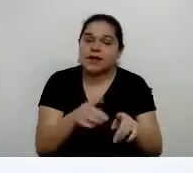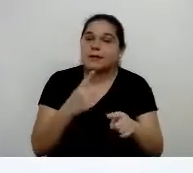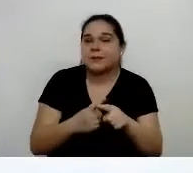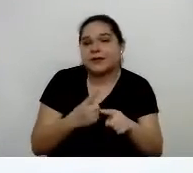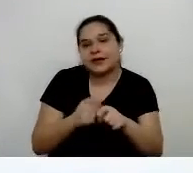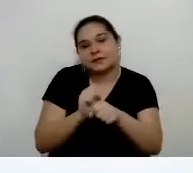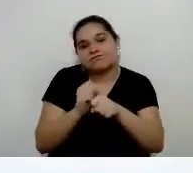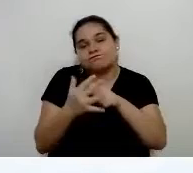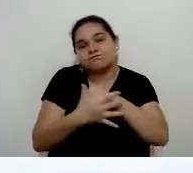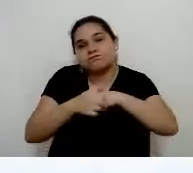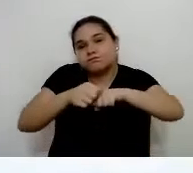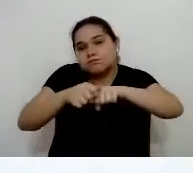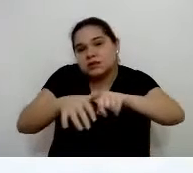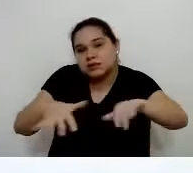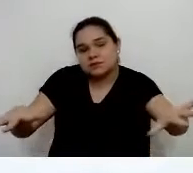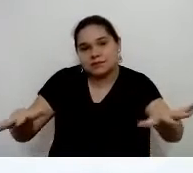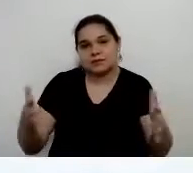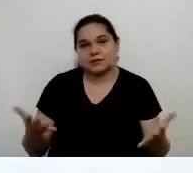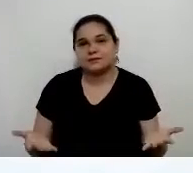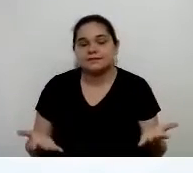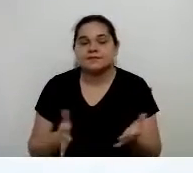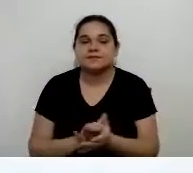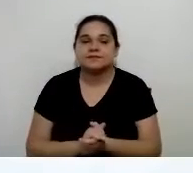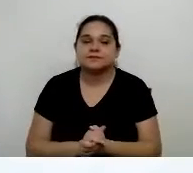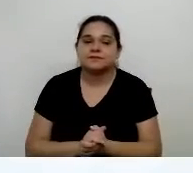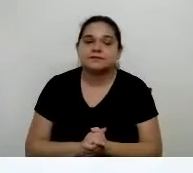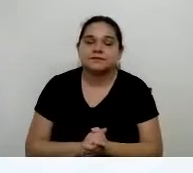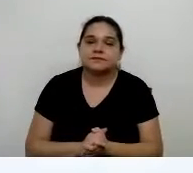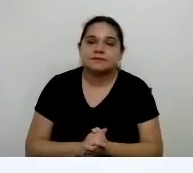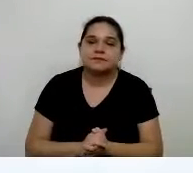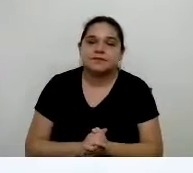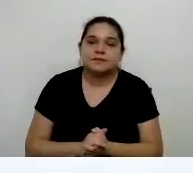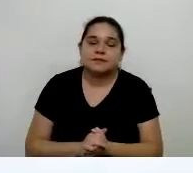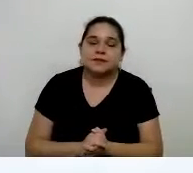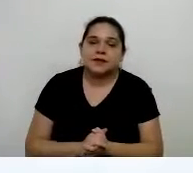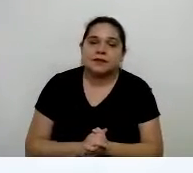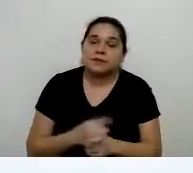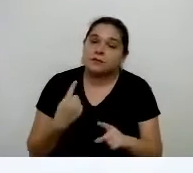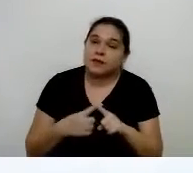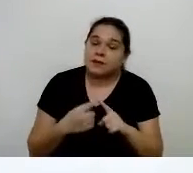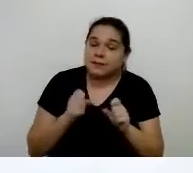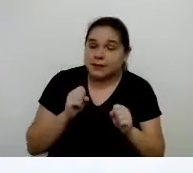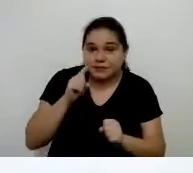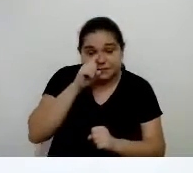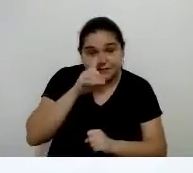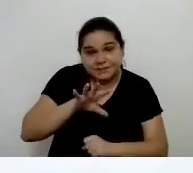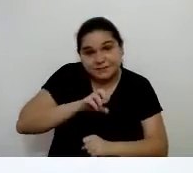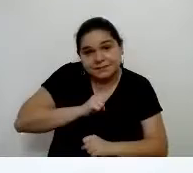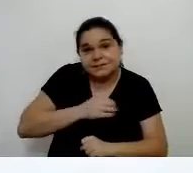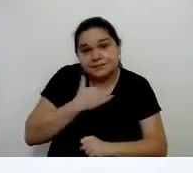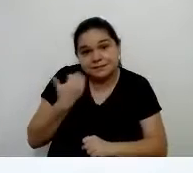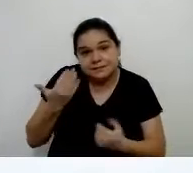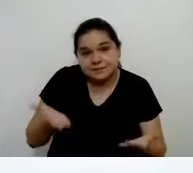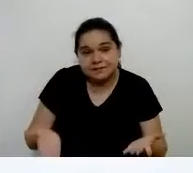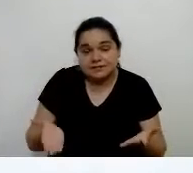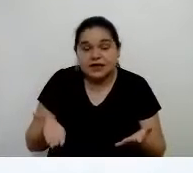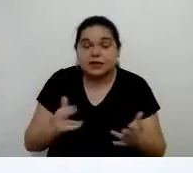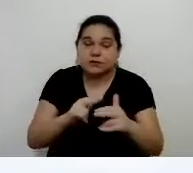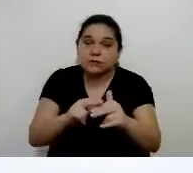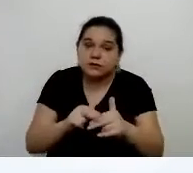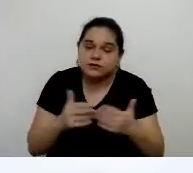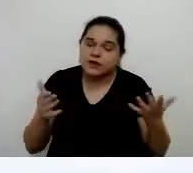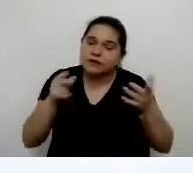pandemia, da forma como ela se apresenta, Uma pandemia extremamente letal. Eu queria que você colocasse aqui para nossos